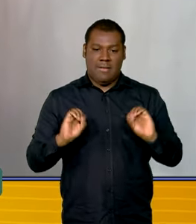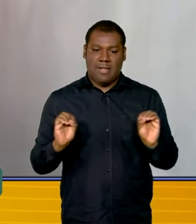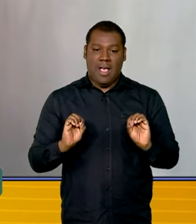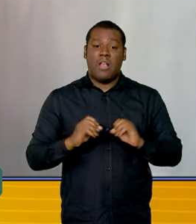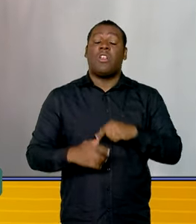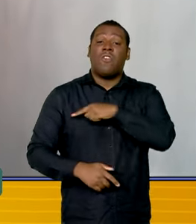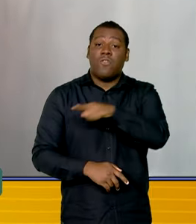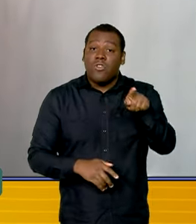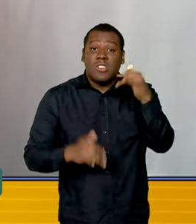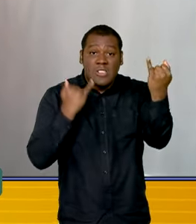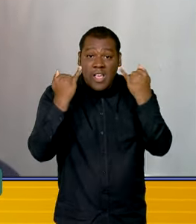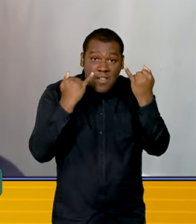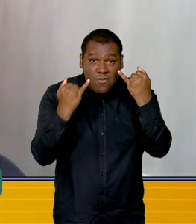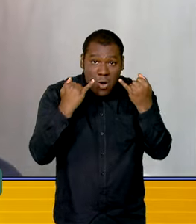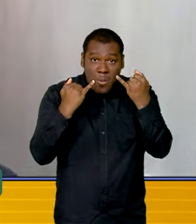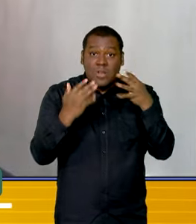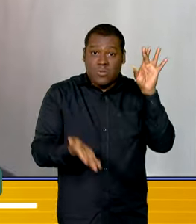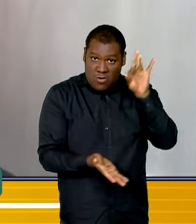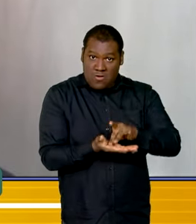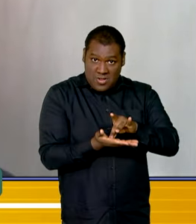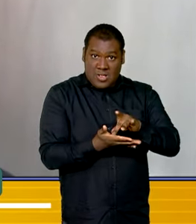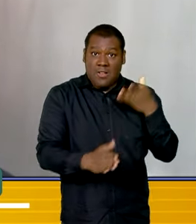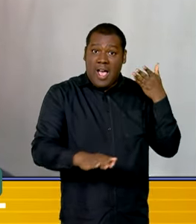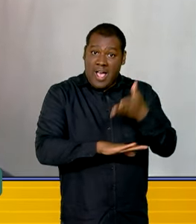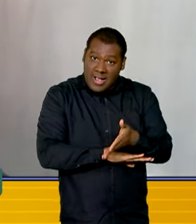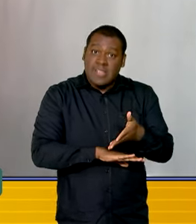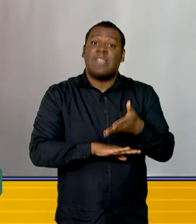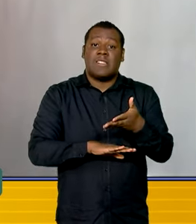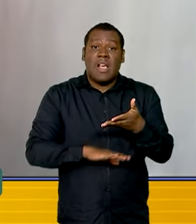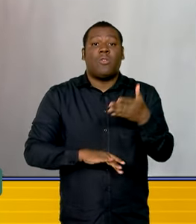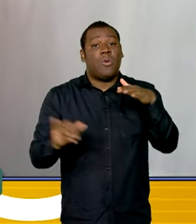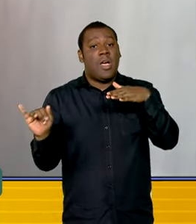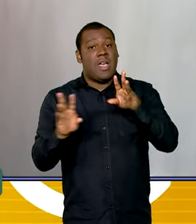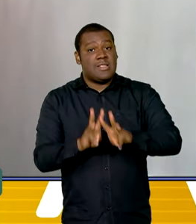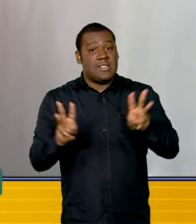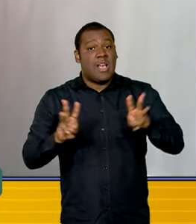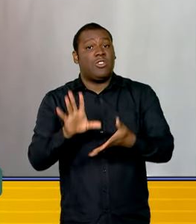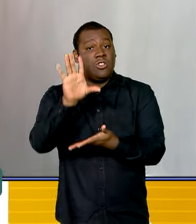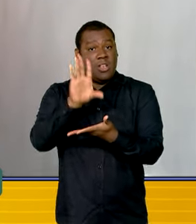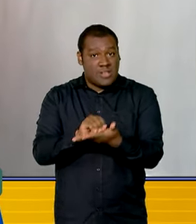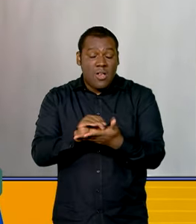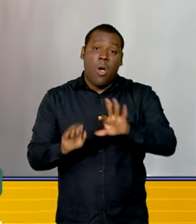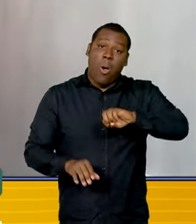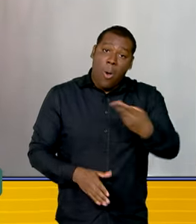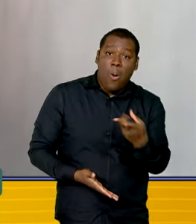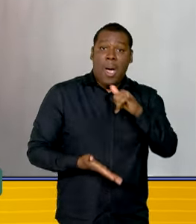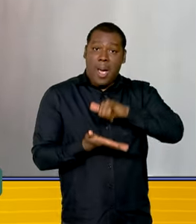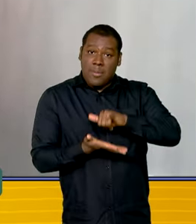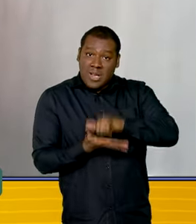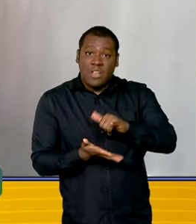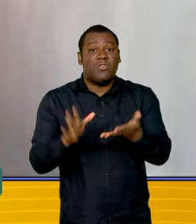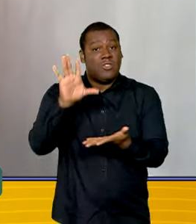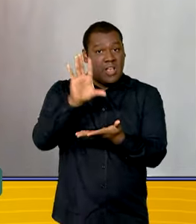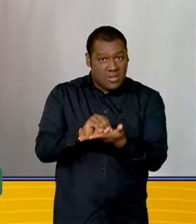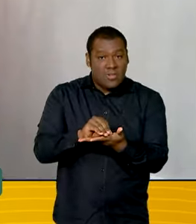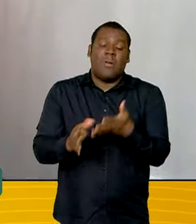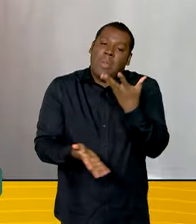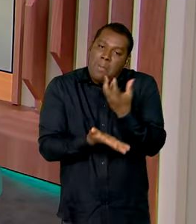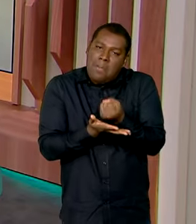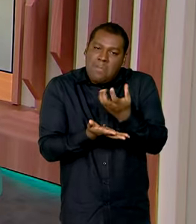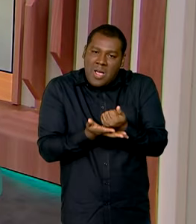informações estão ou na página oficial da Receita Federal ou no aplicativo Receita Federal, que você pode baixar aí no seu celular.